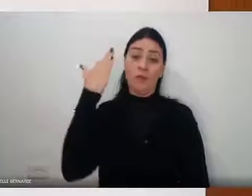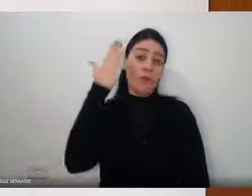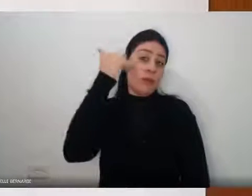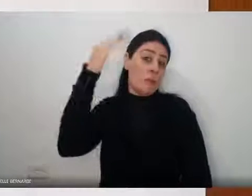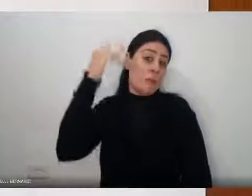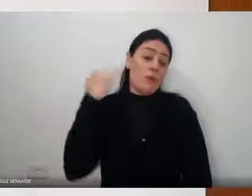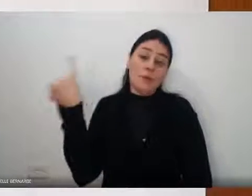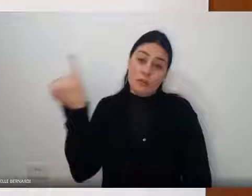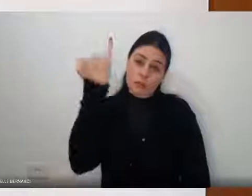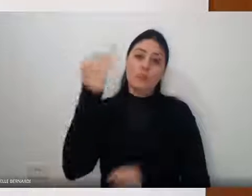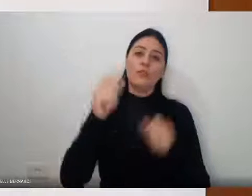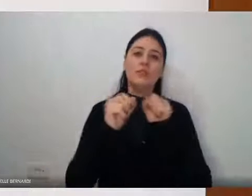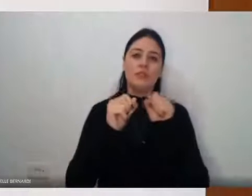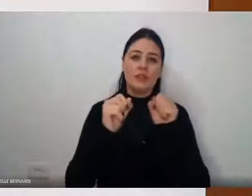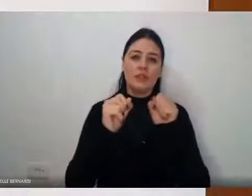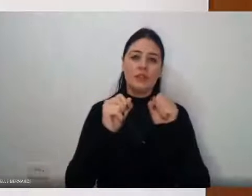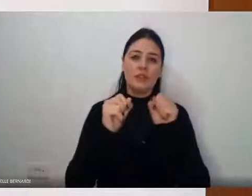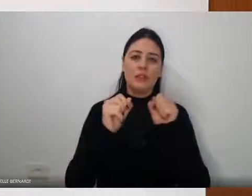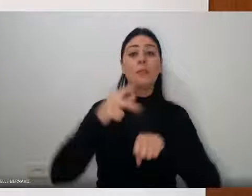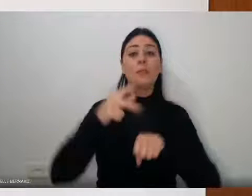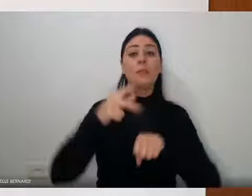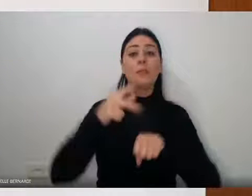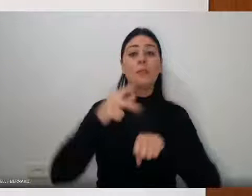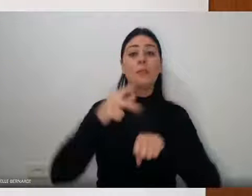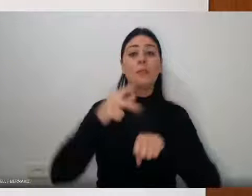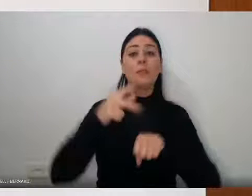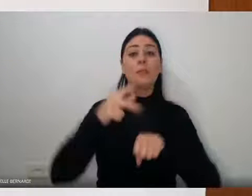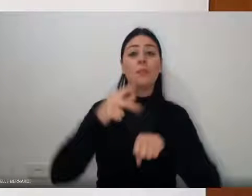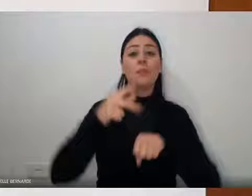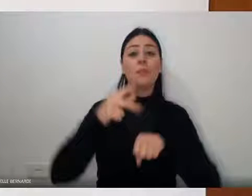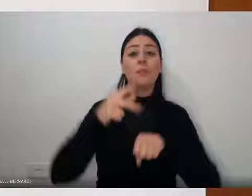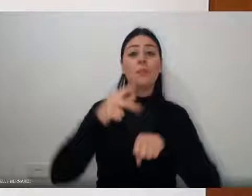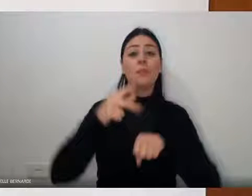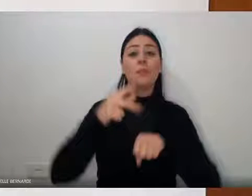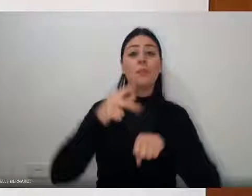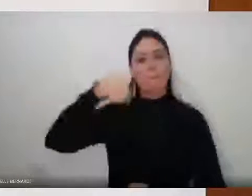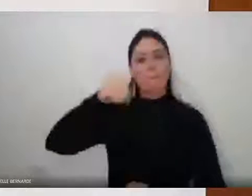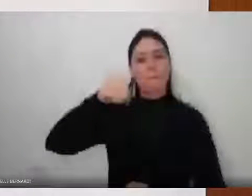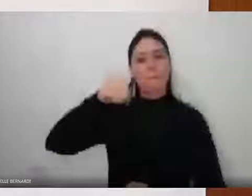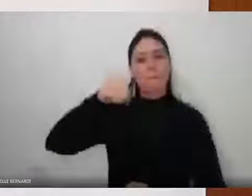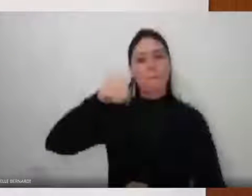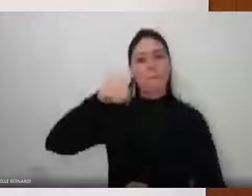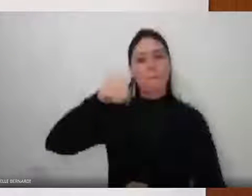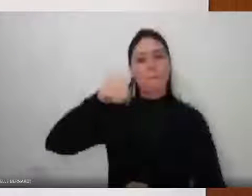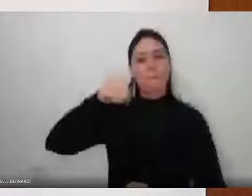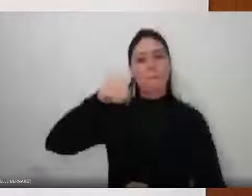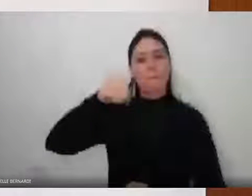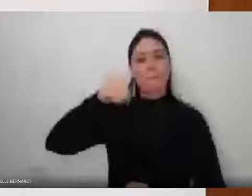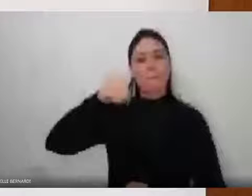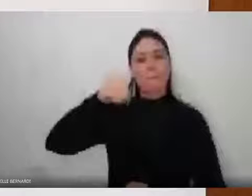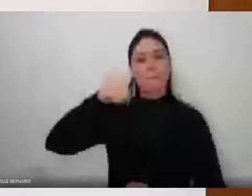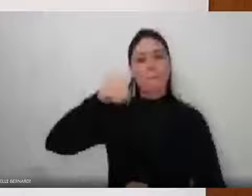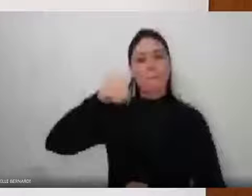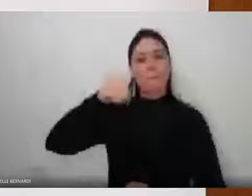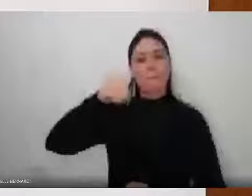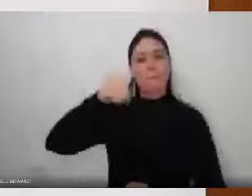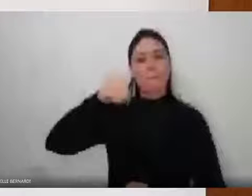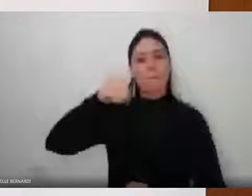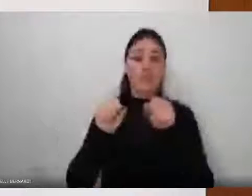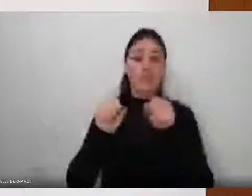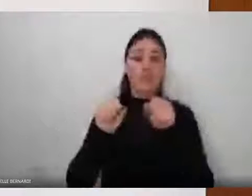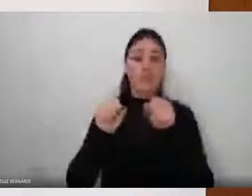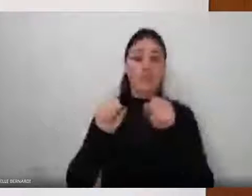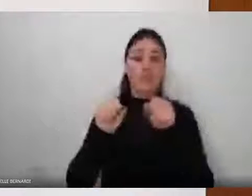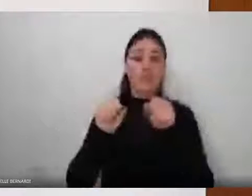Carrara, que é o mármore que é produzido na região de Carrara, na Itália. Então, como uma pessoa